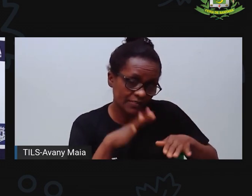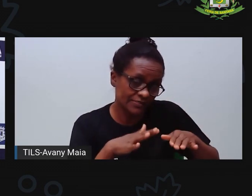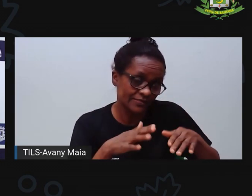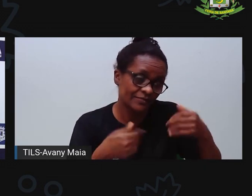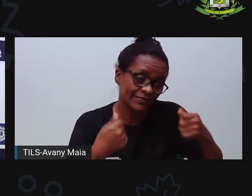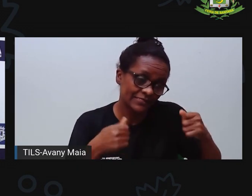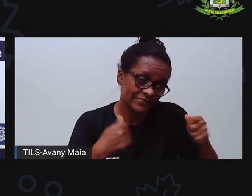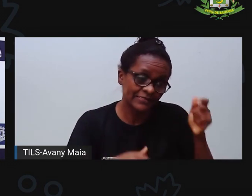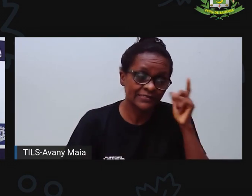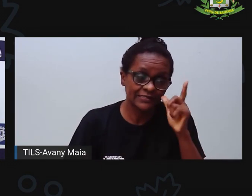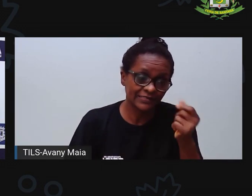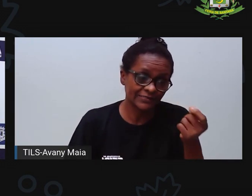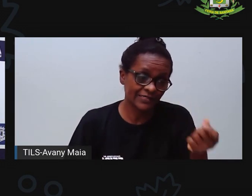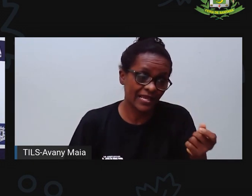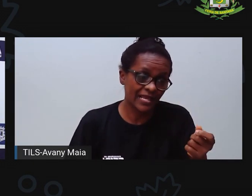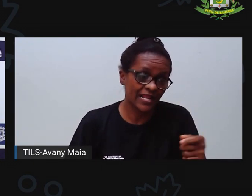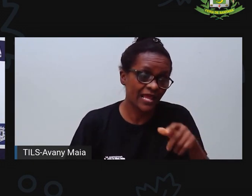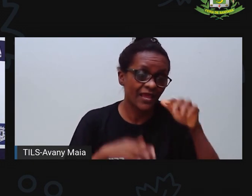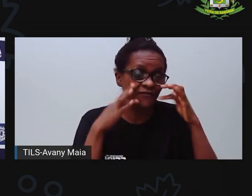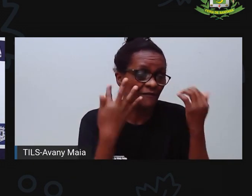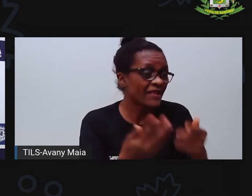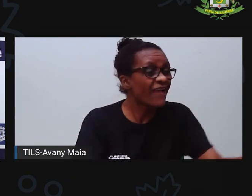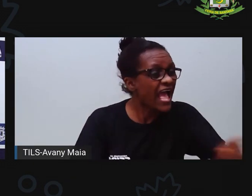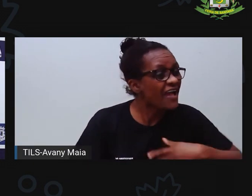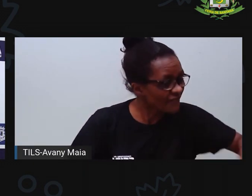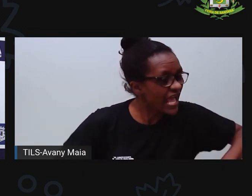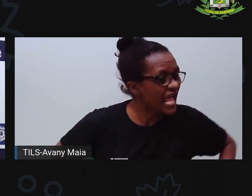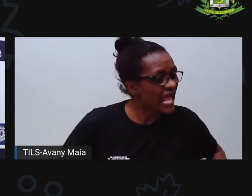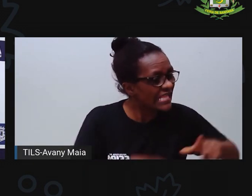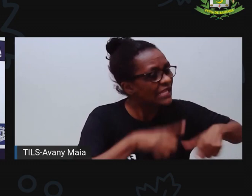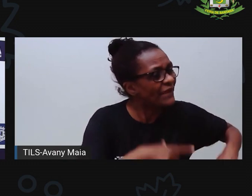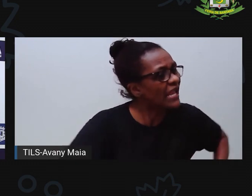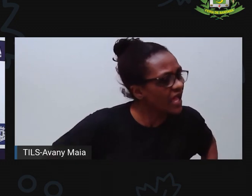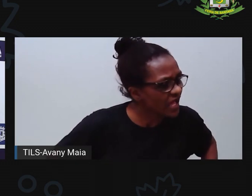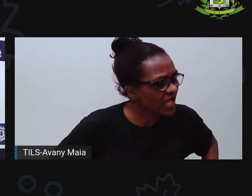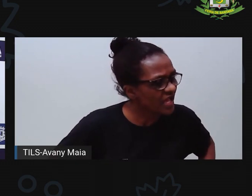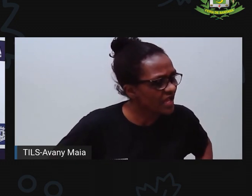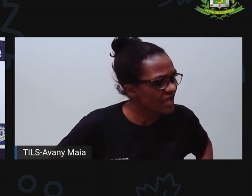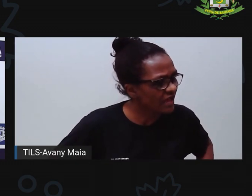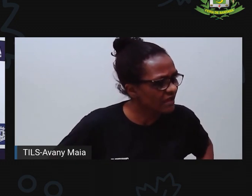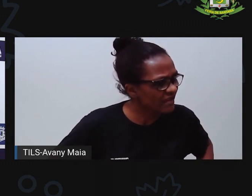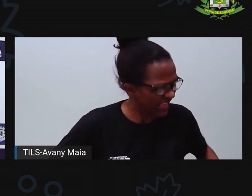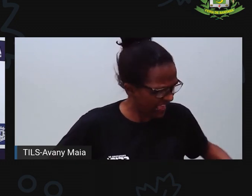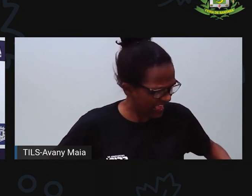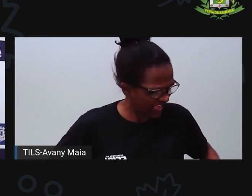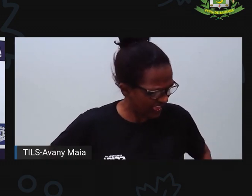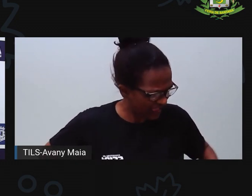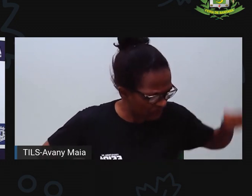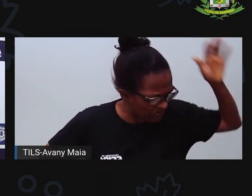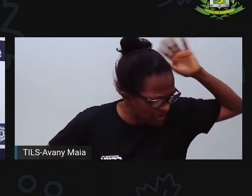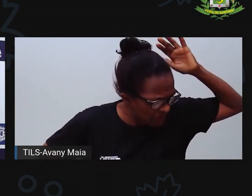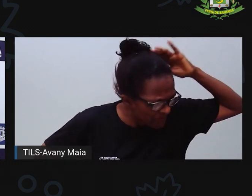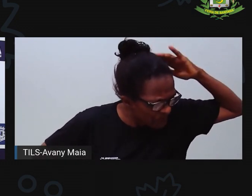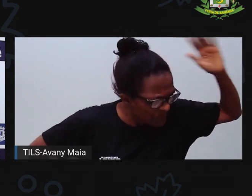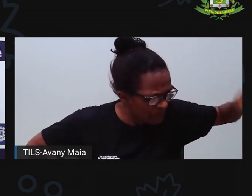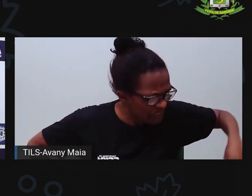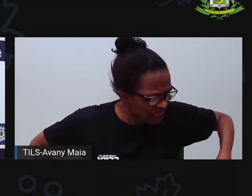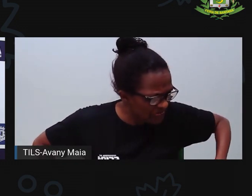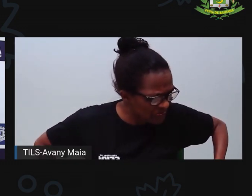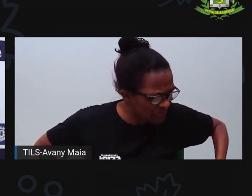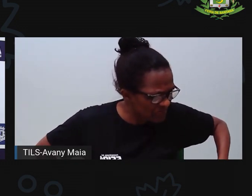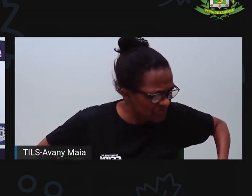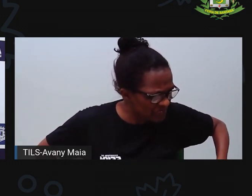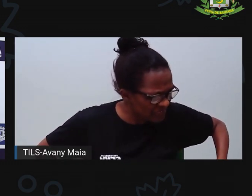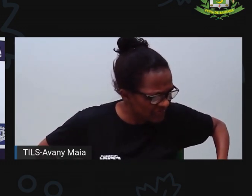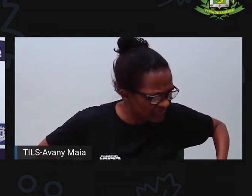Mas tem famílias que obrigam crianças a trabalharem. E aí, como o vídeo mostra, né? O vídeo mostra que quando as